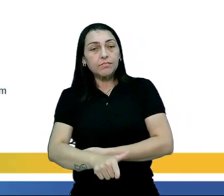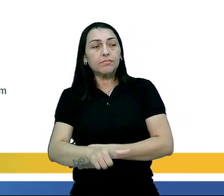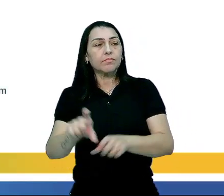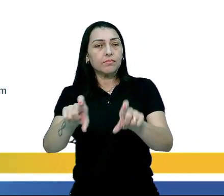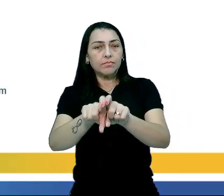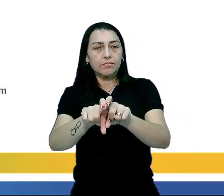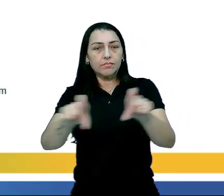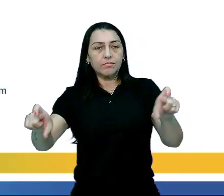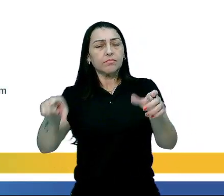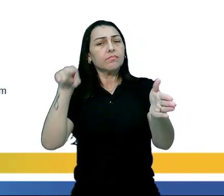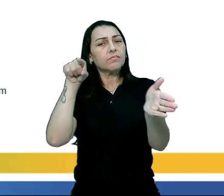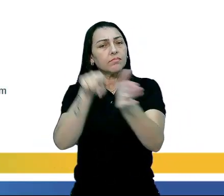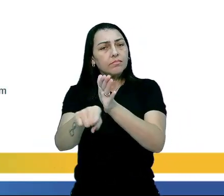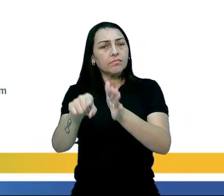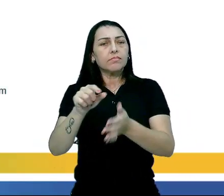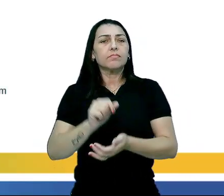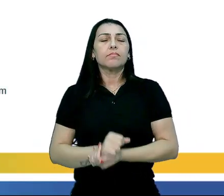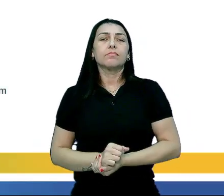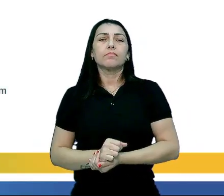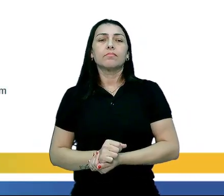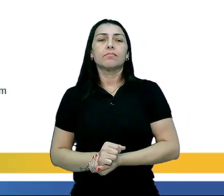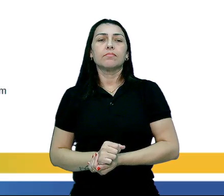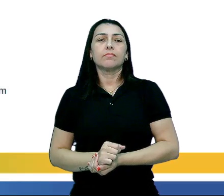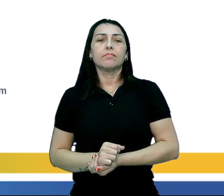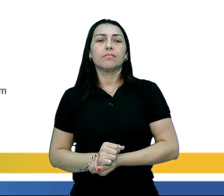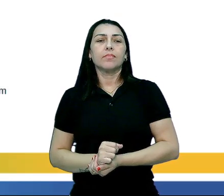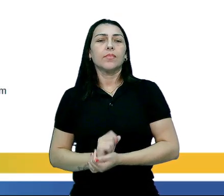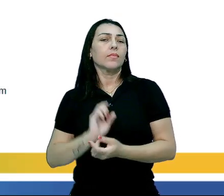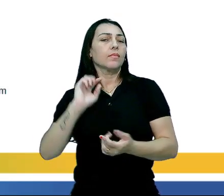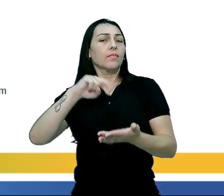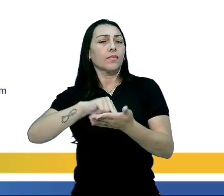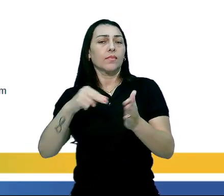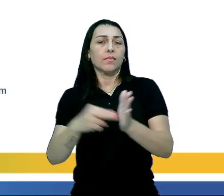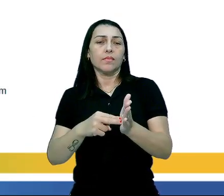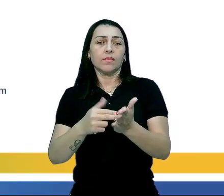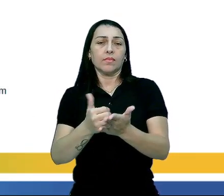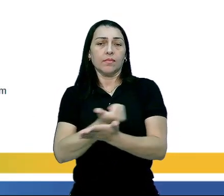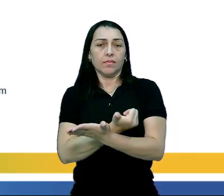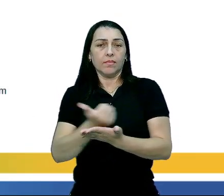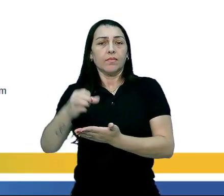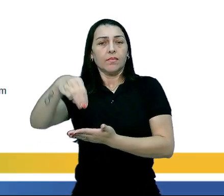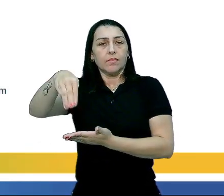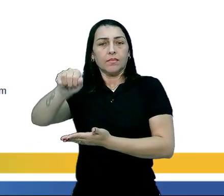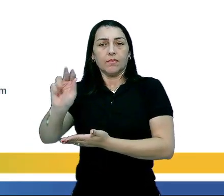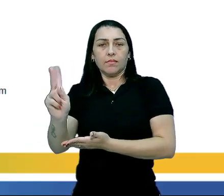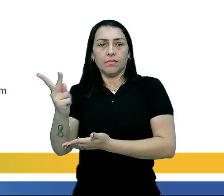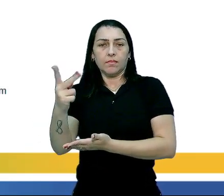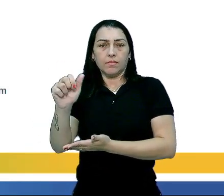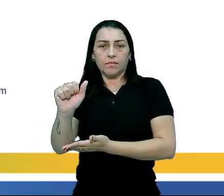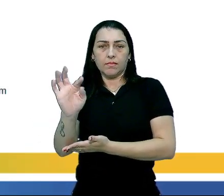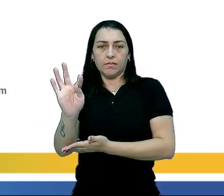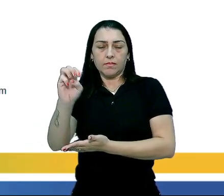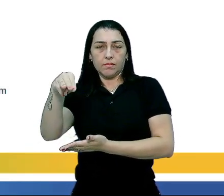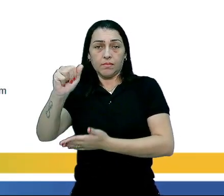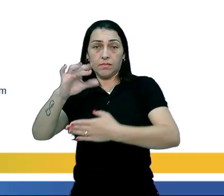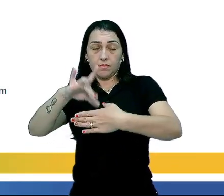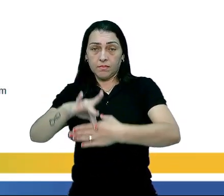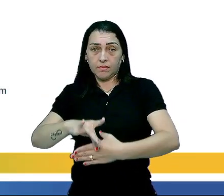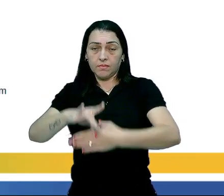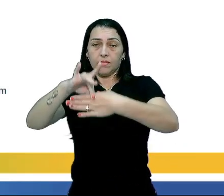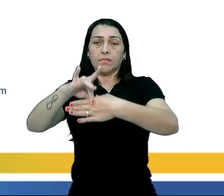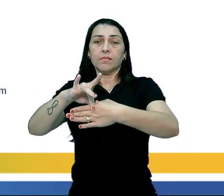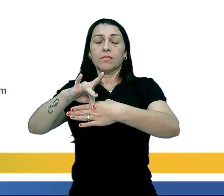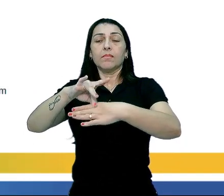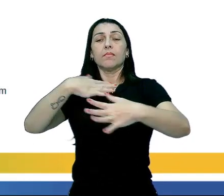para o comando, que é uma pergunta. Nesse sentido, as ações de Mahatma Gandhi, líder do